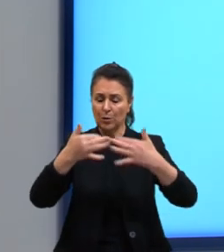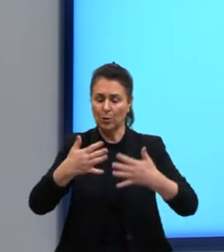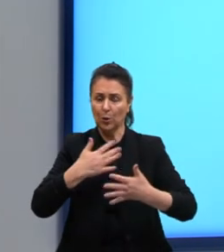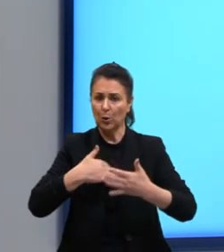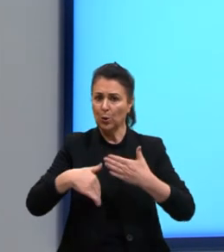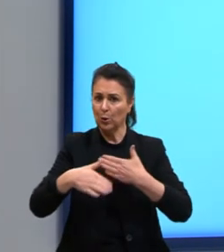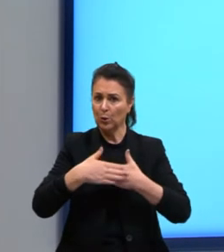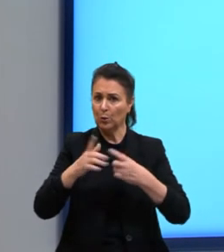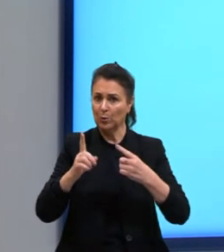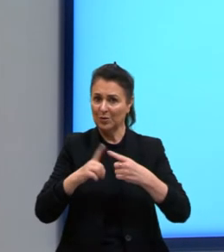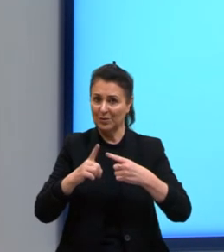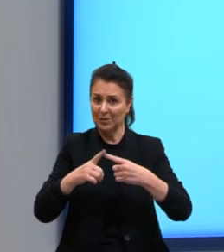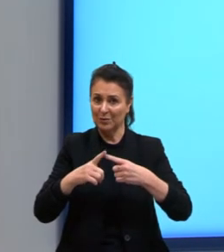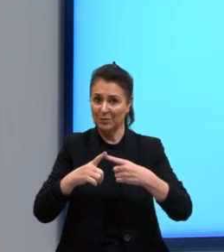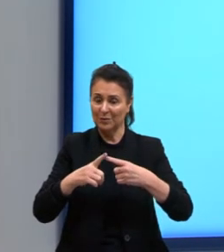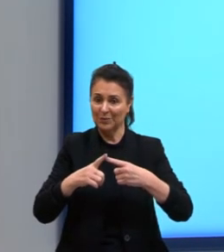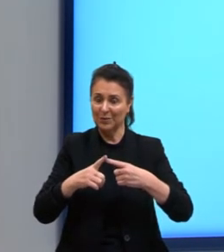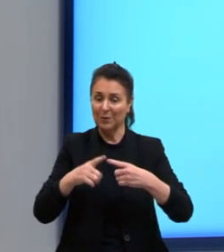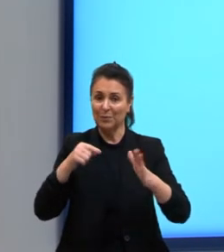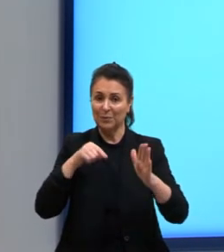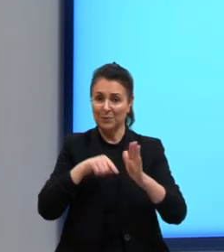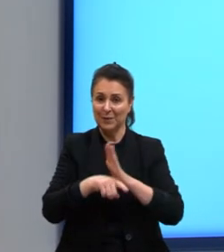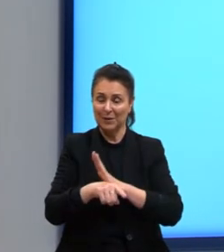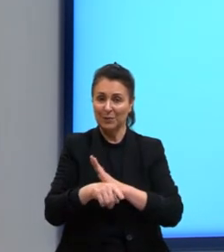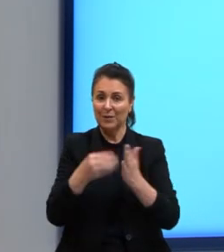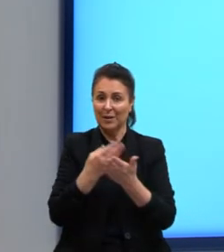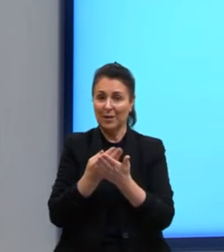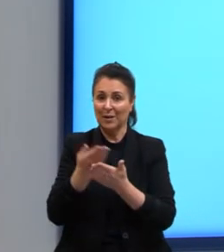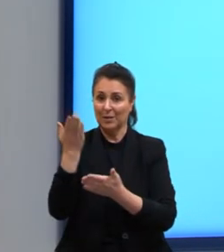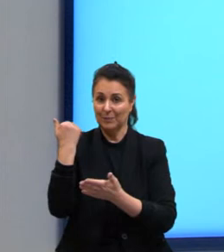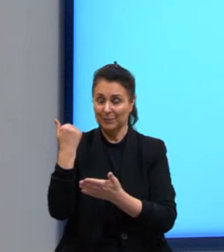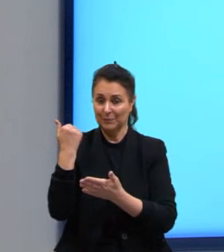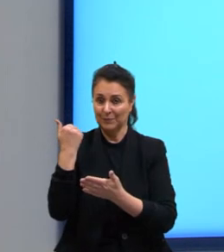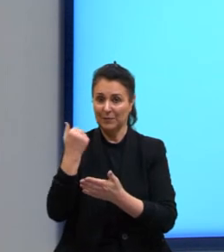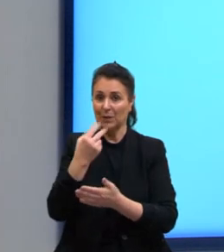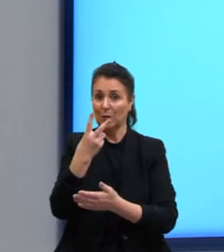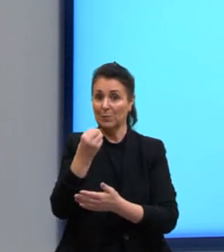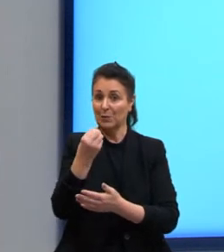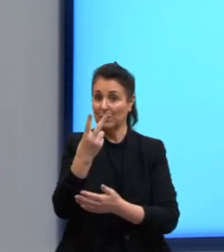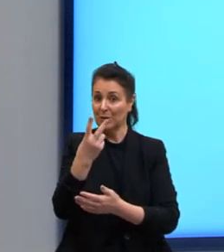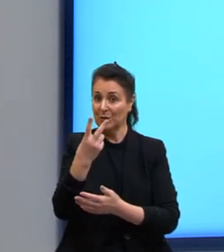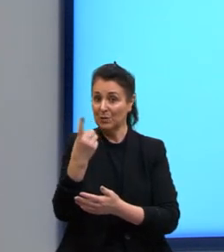ver uma questão que ficou para trás. Do Enem do ano anterior, 2021.